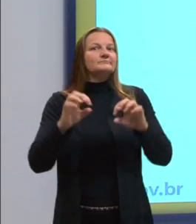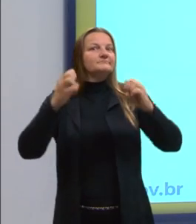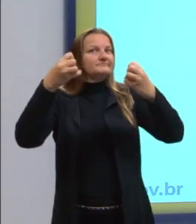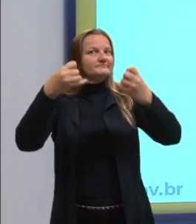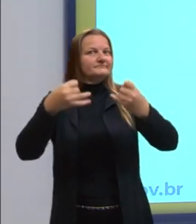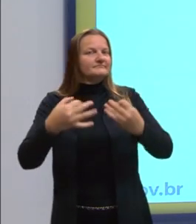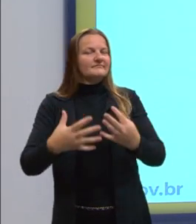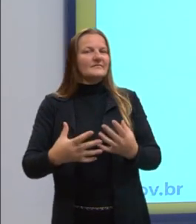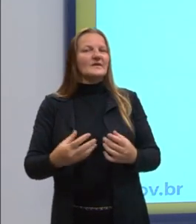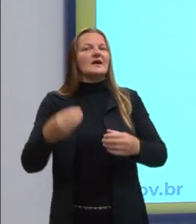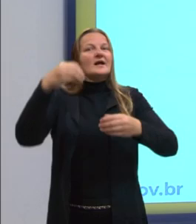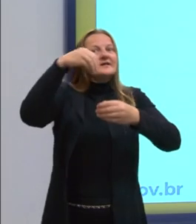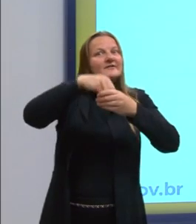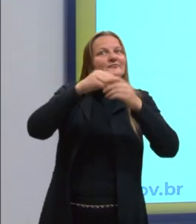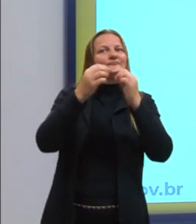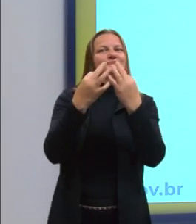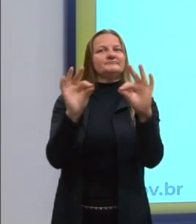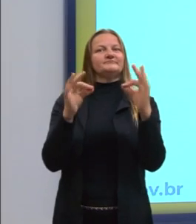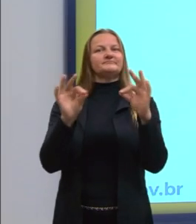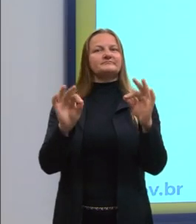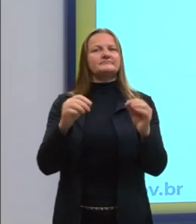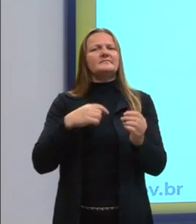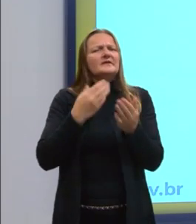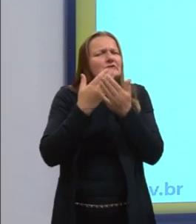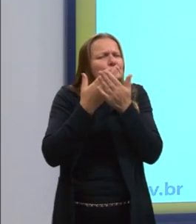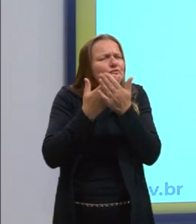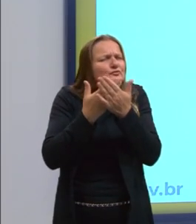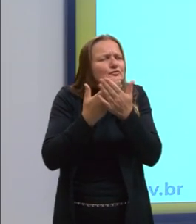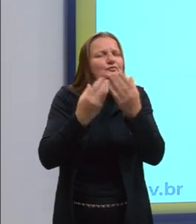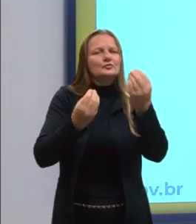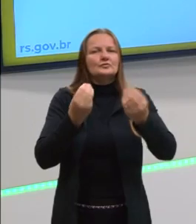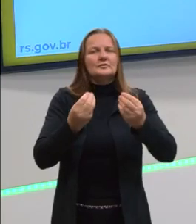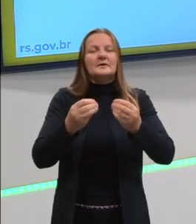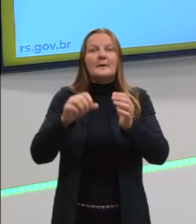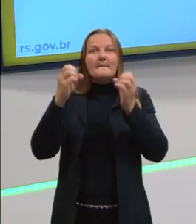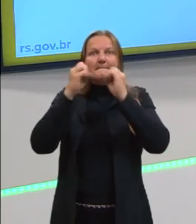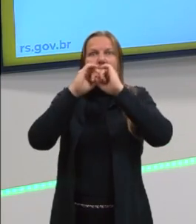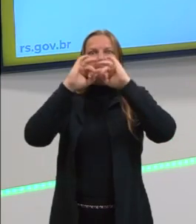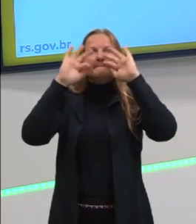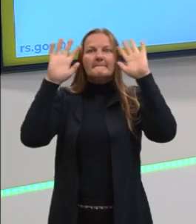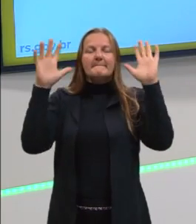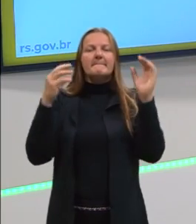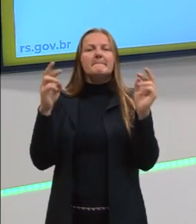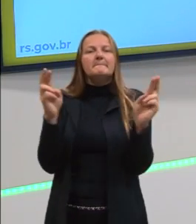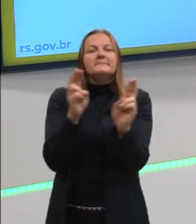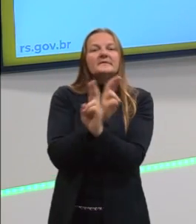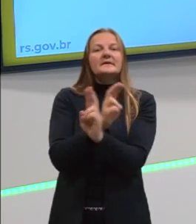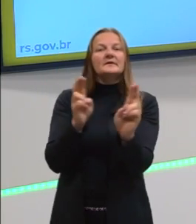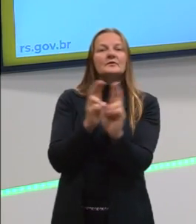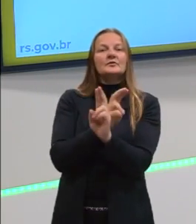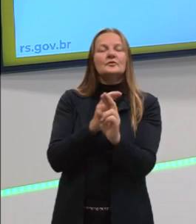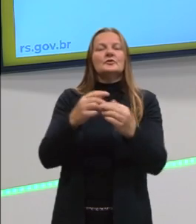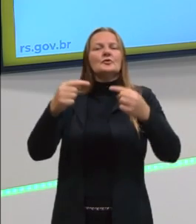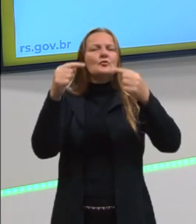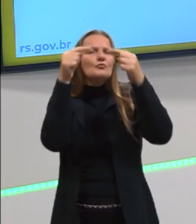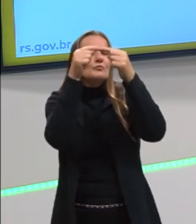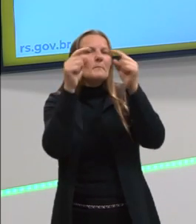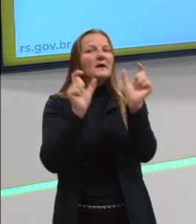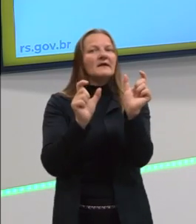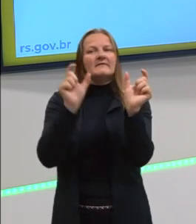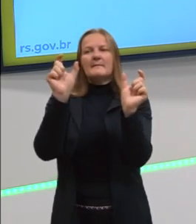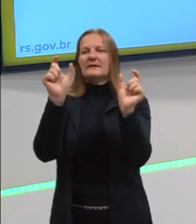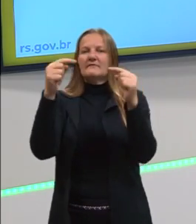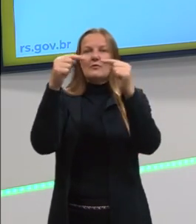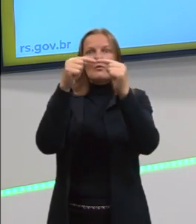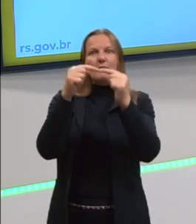é lá na sintaxe que a gente vai estudar, a gente vai entender quais são as relações e as combinações que